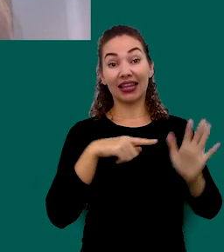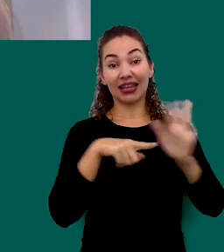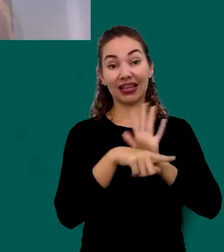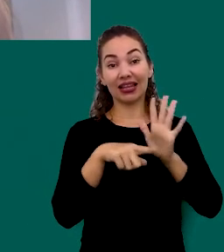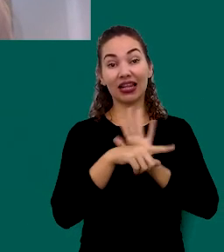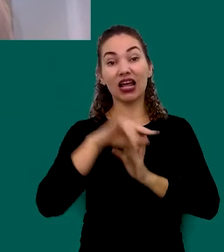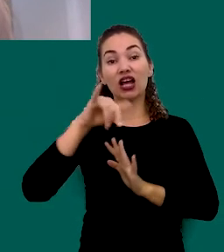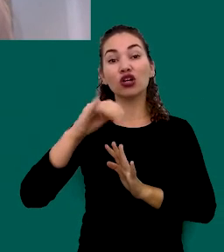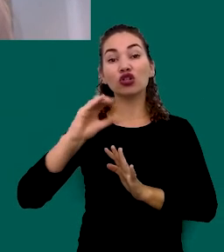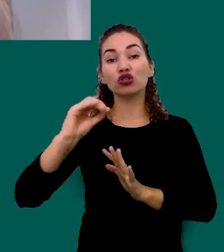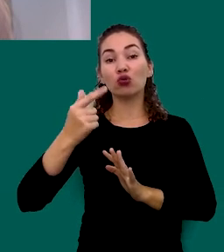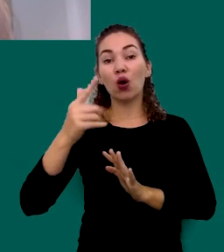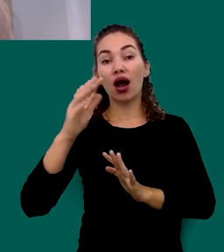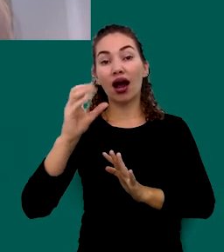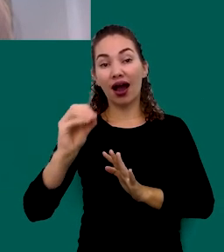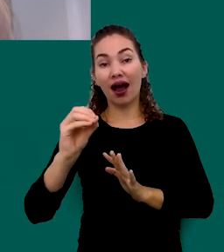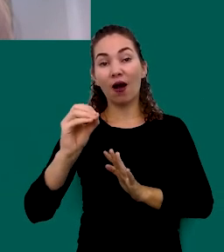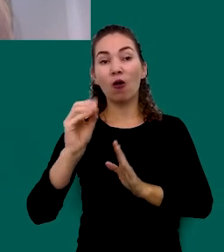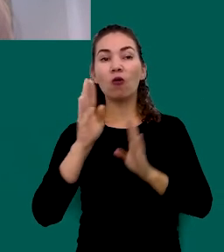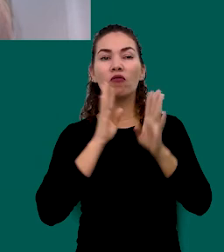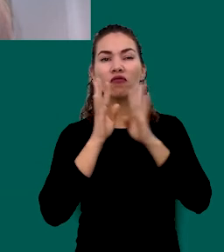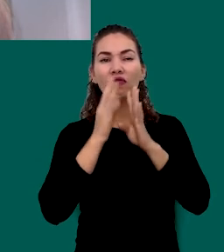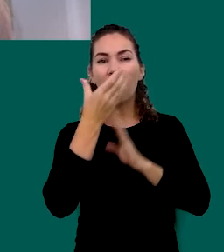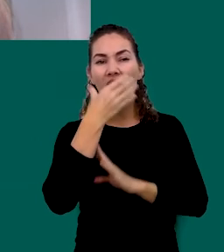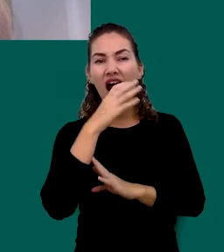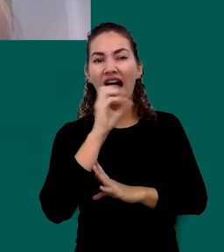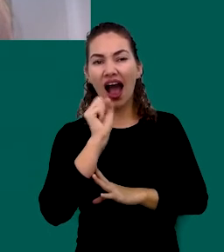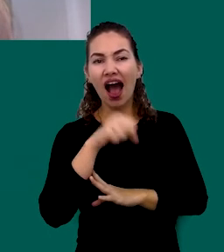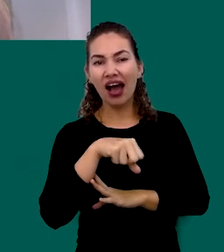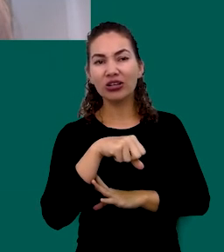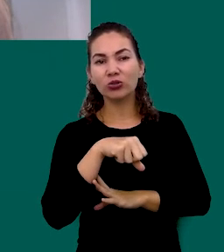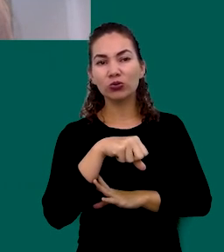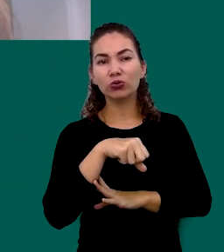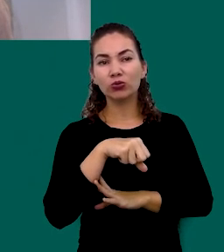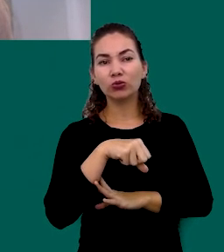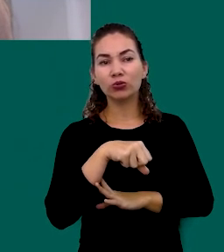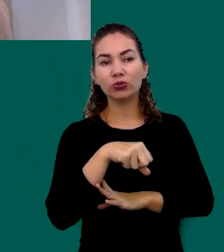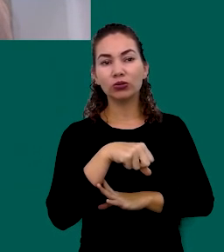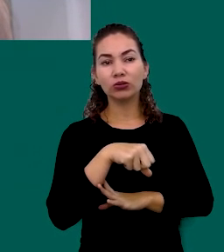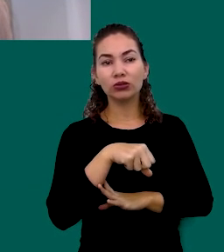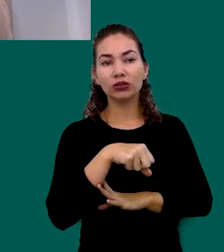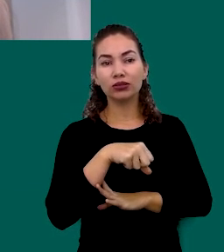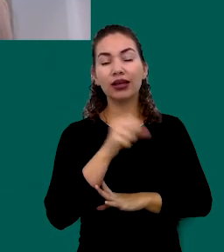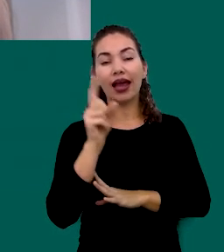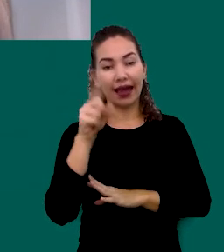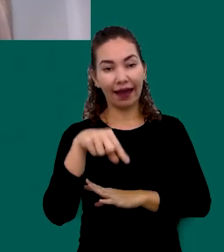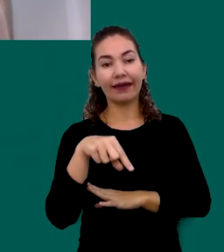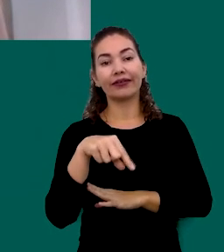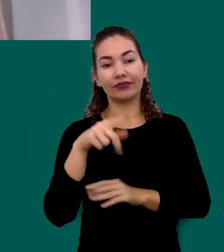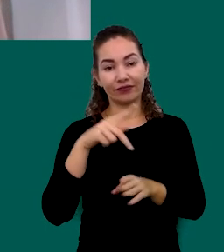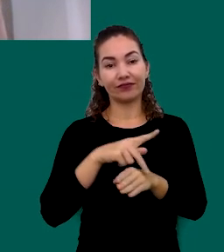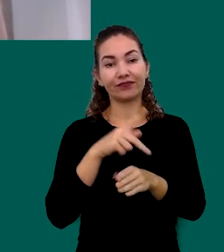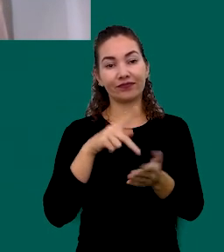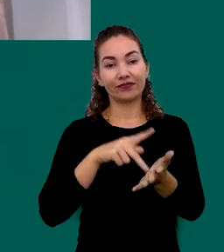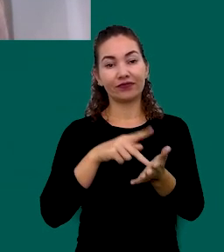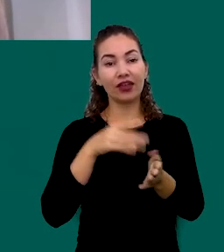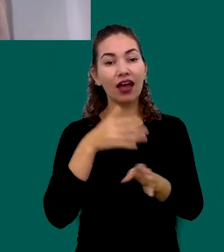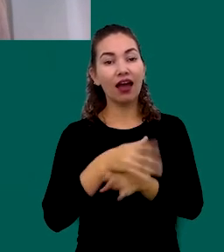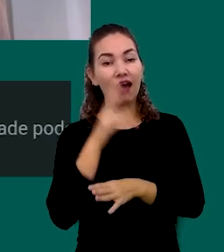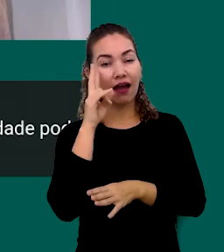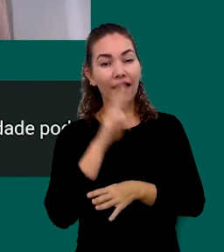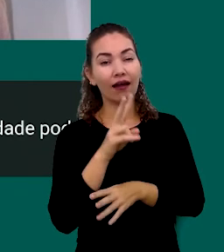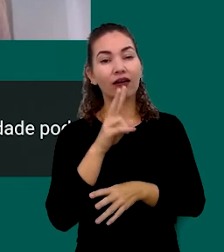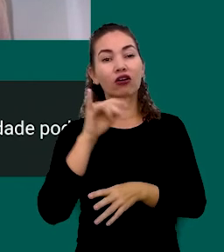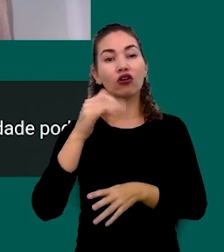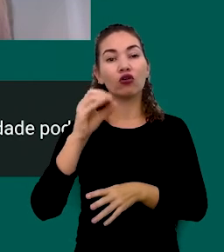Do João Pelo Facebook Se Eu Não Estou Enganada Deixa Acessar Aqui É Que O João Comenta